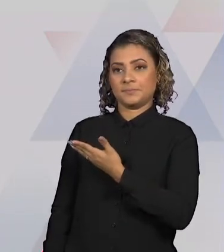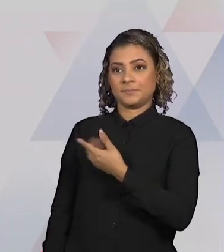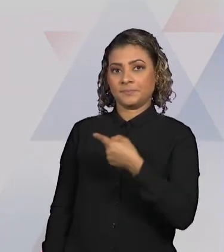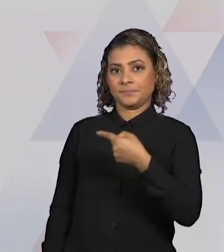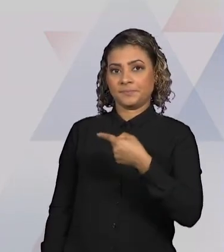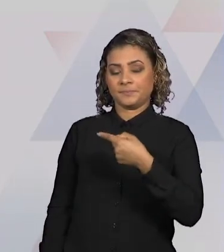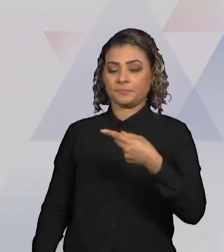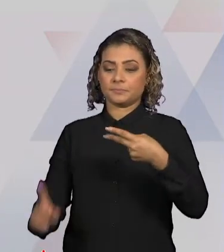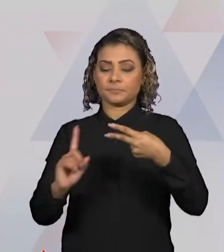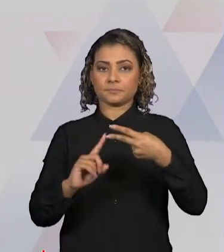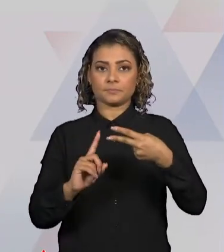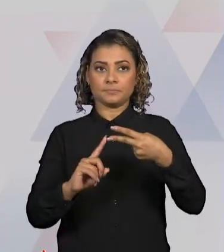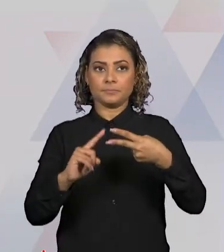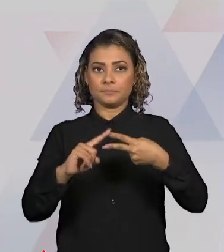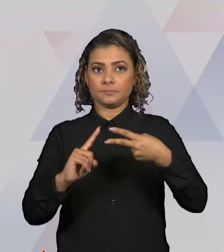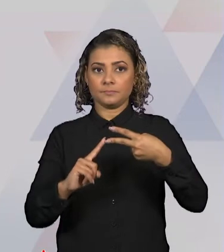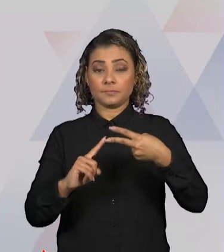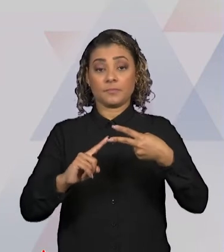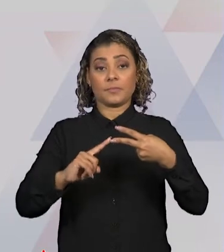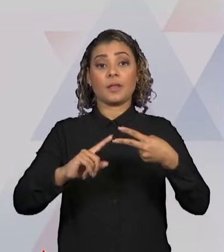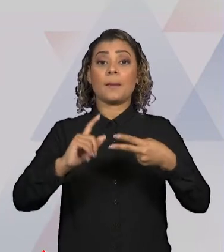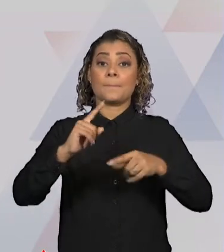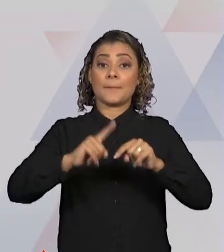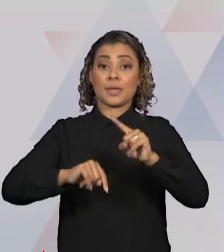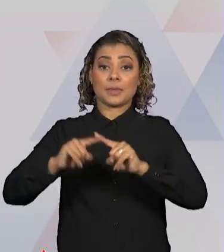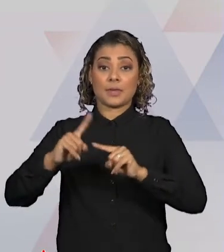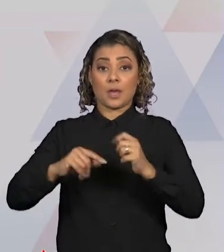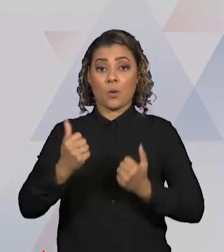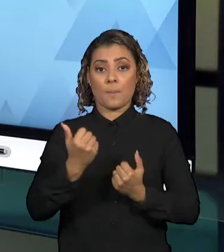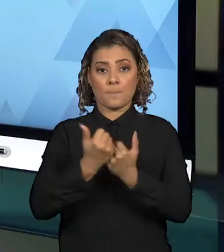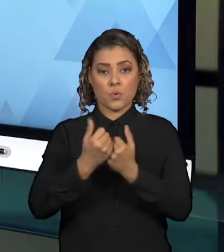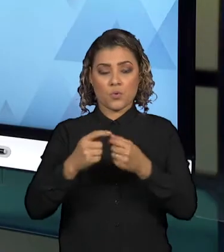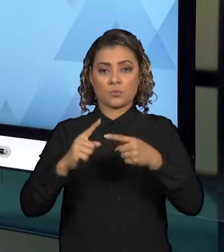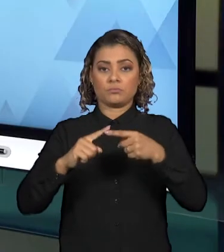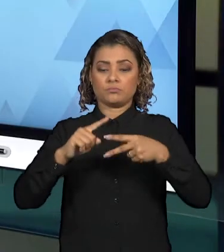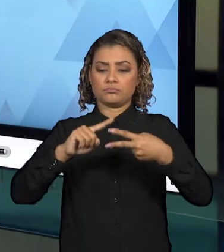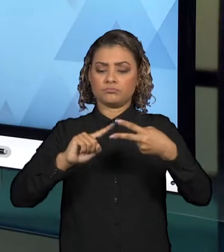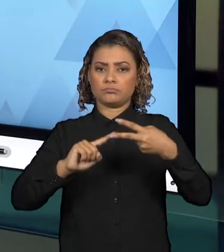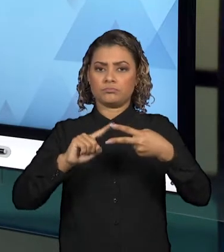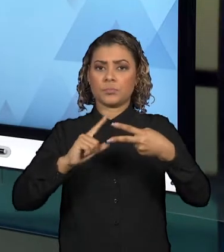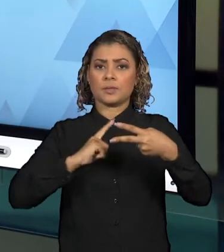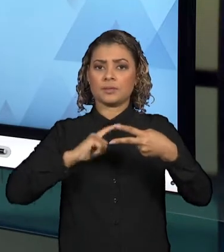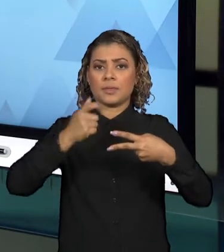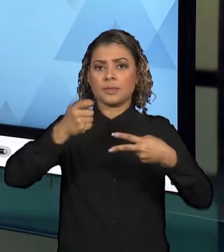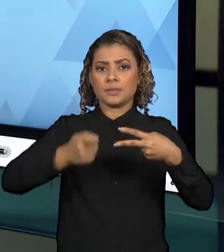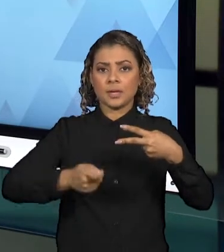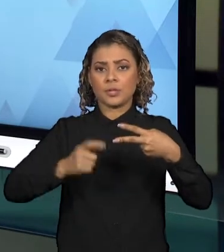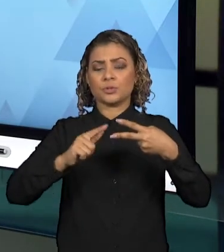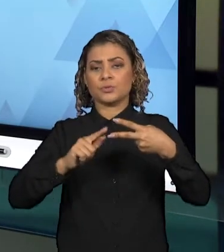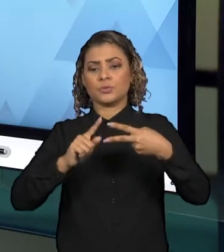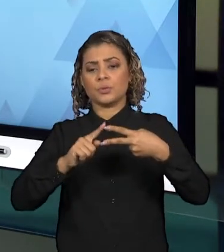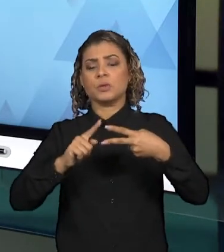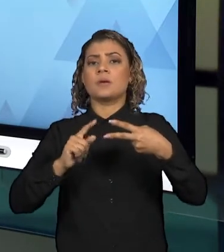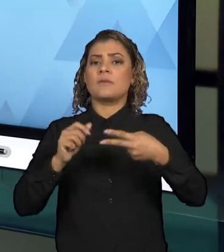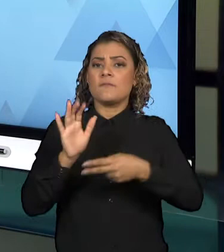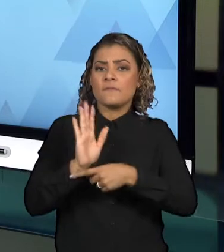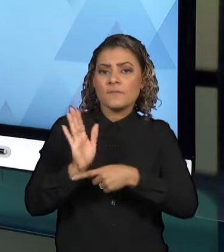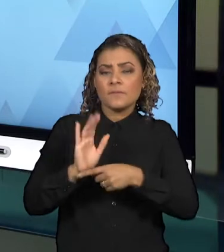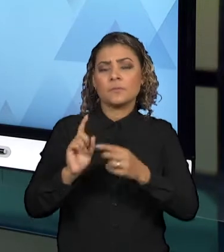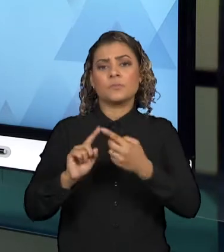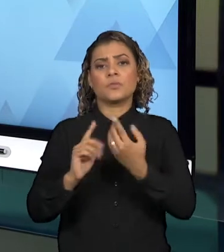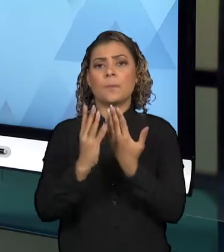que se encontra em aprofundamento, você vai encontrar algumas leituras, alguns vídeos, algumas